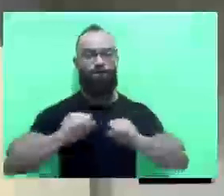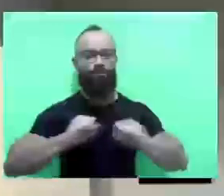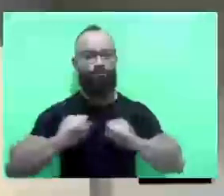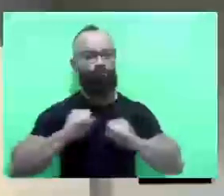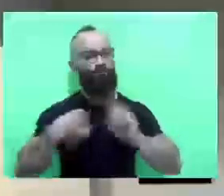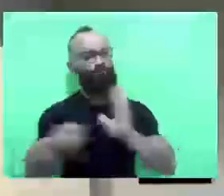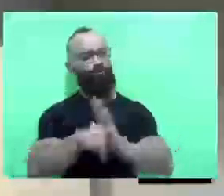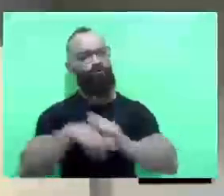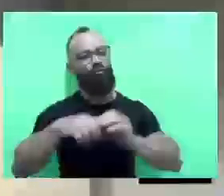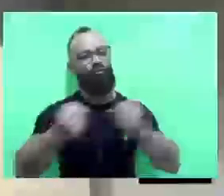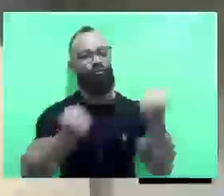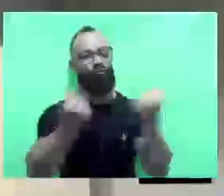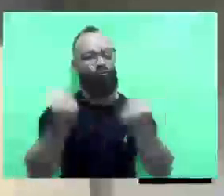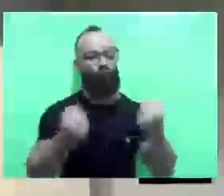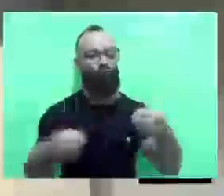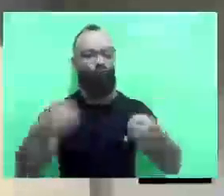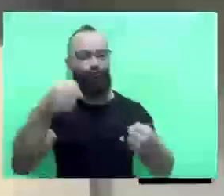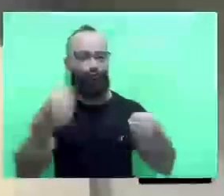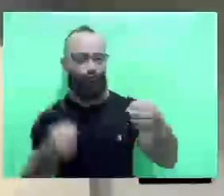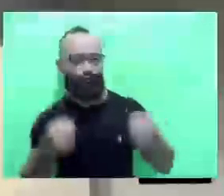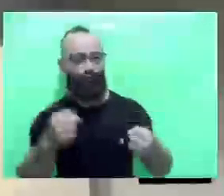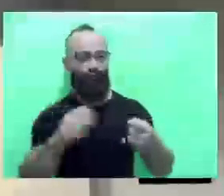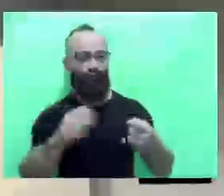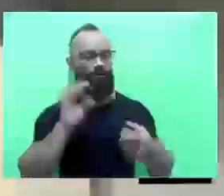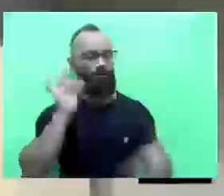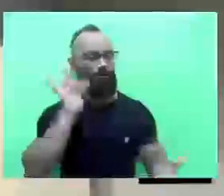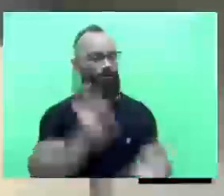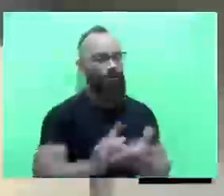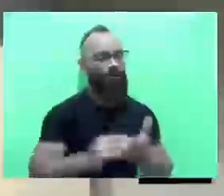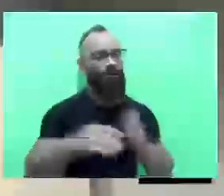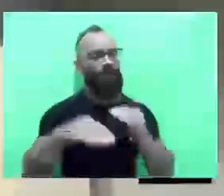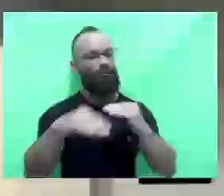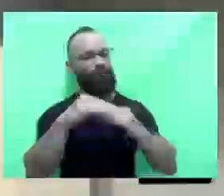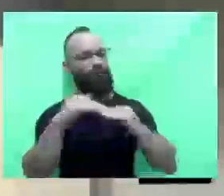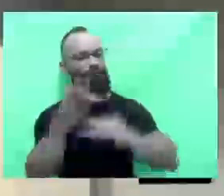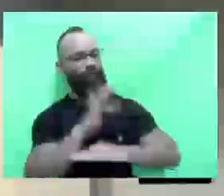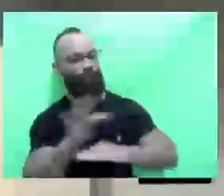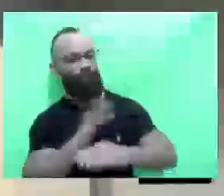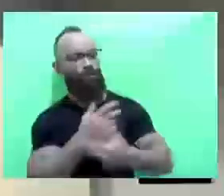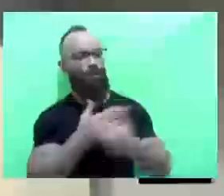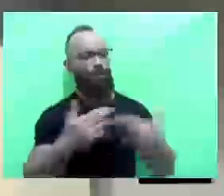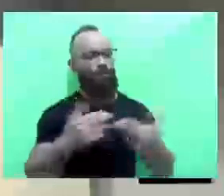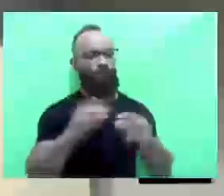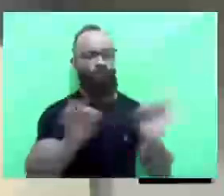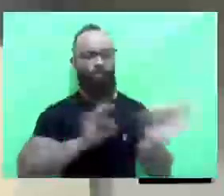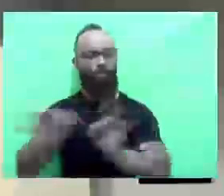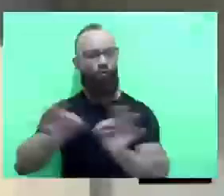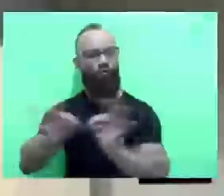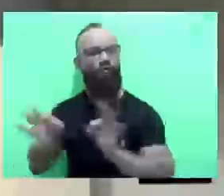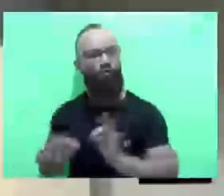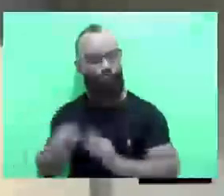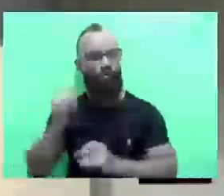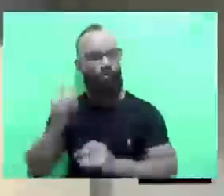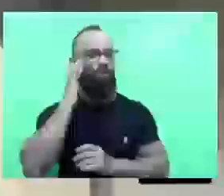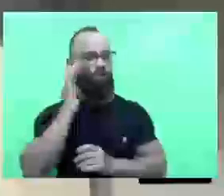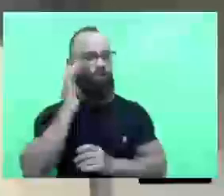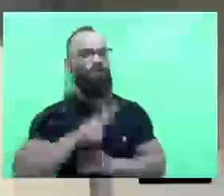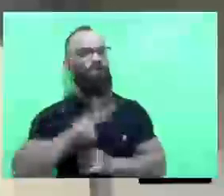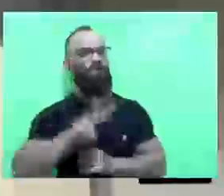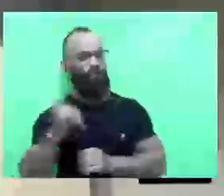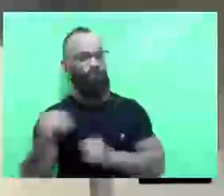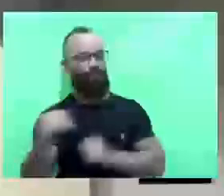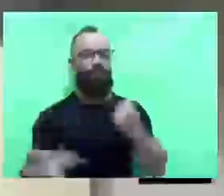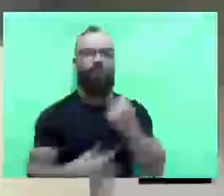município conseguir achar um espaço, regularizar com critérios, com uma certa organização, vai trazer uma segurança